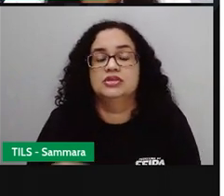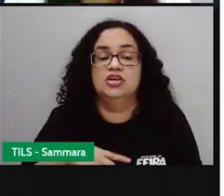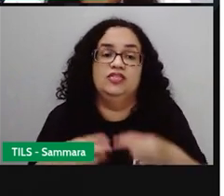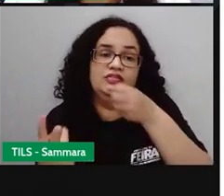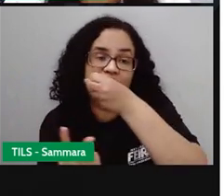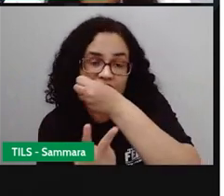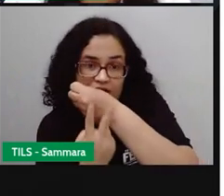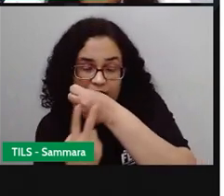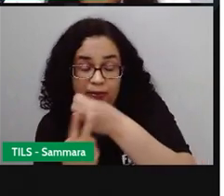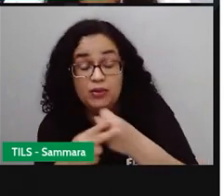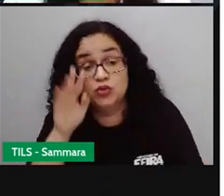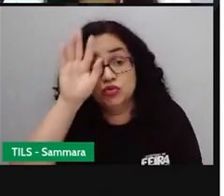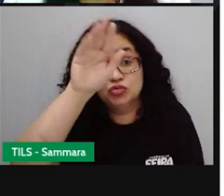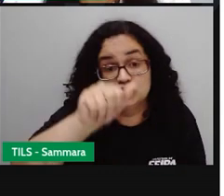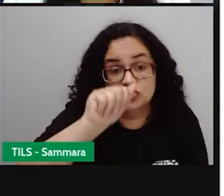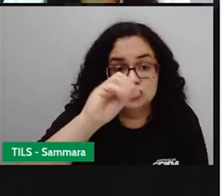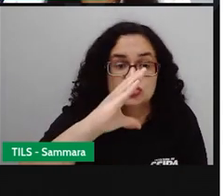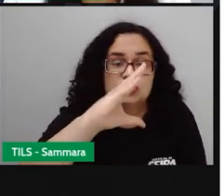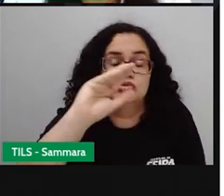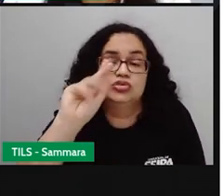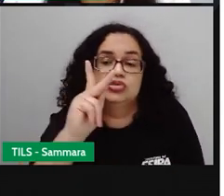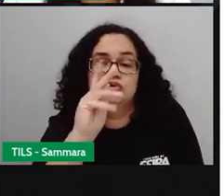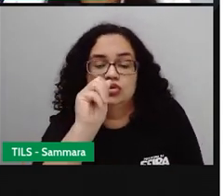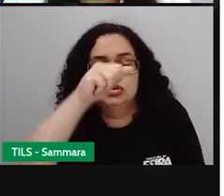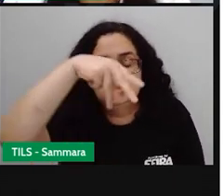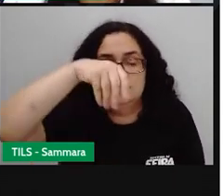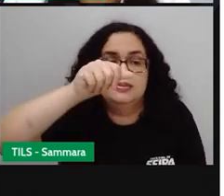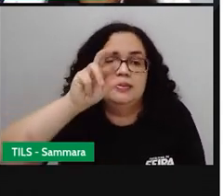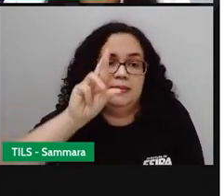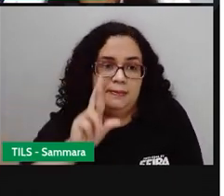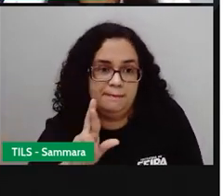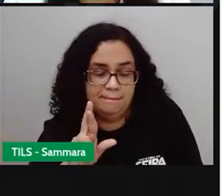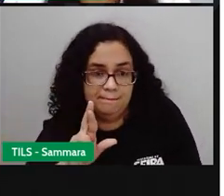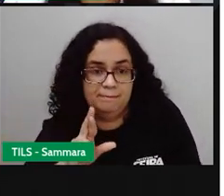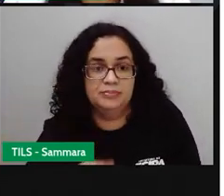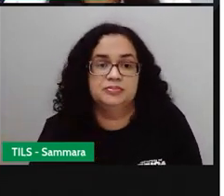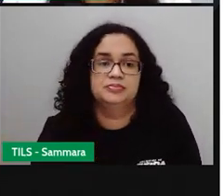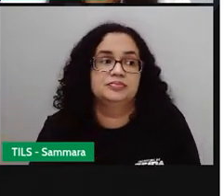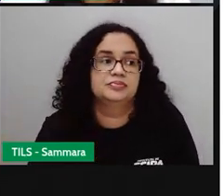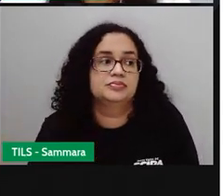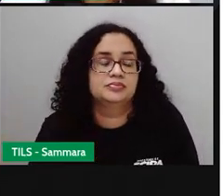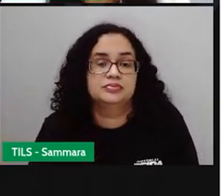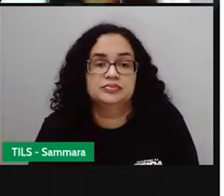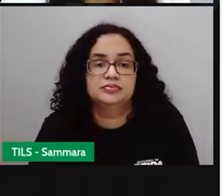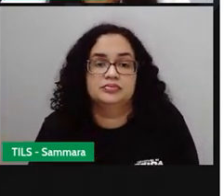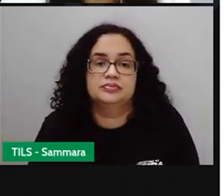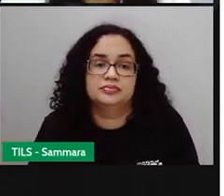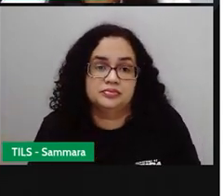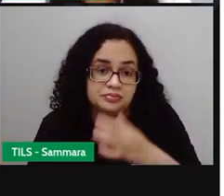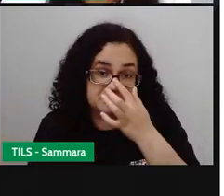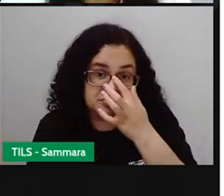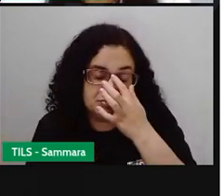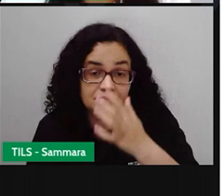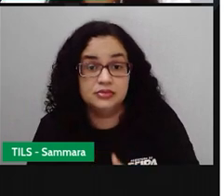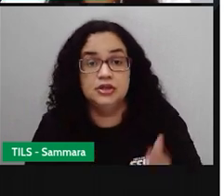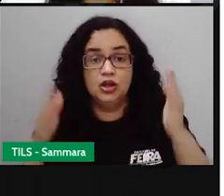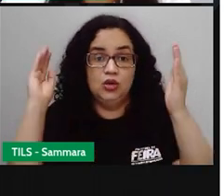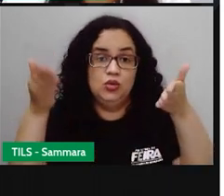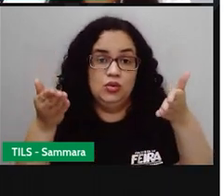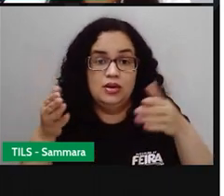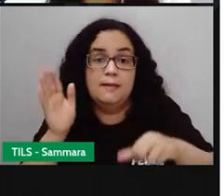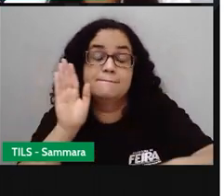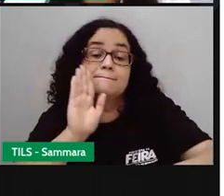verbo chamar está no modo indicativo, no pretérito imperfeito. E agora, o